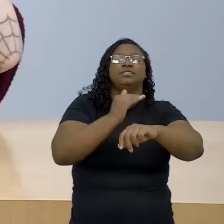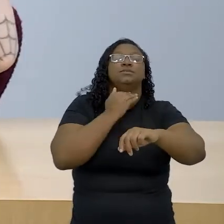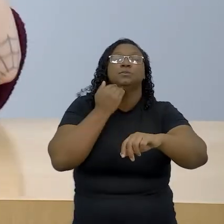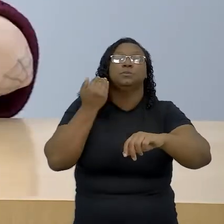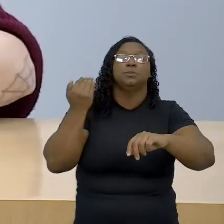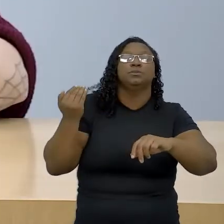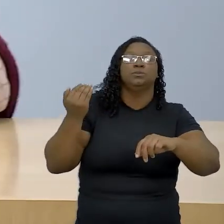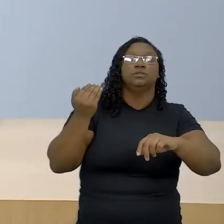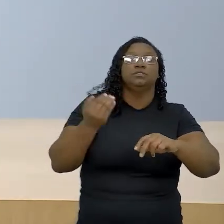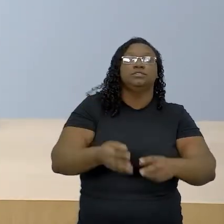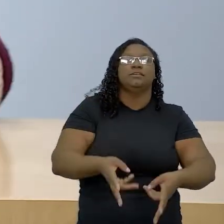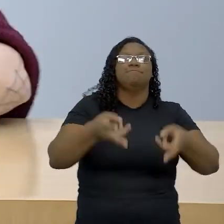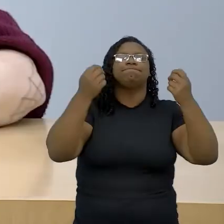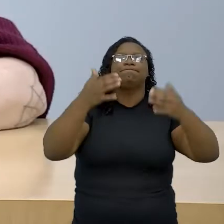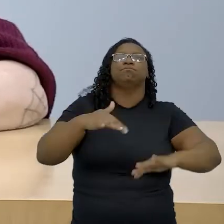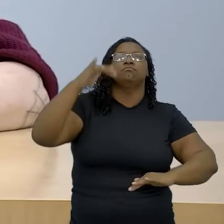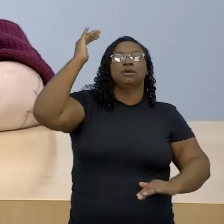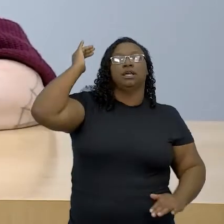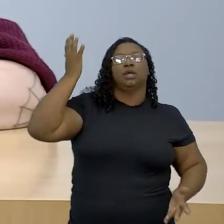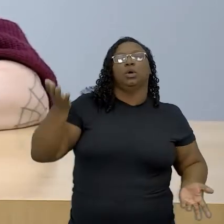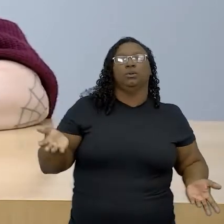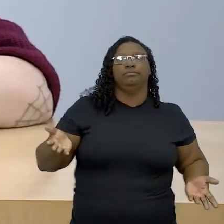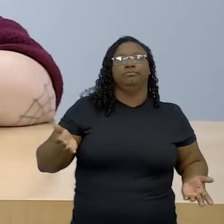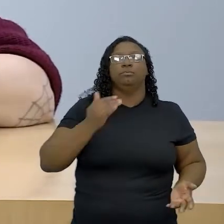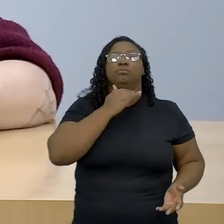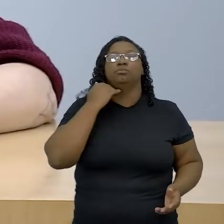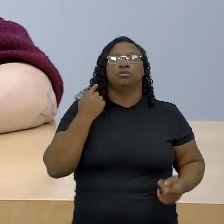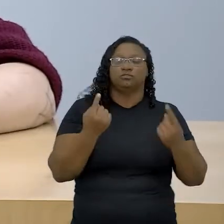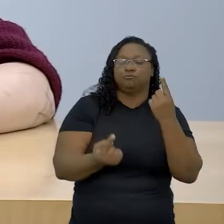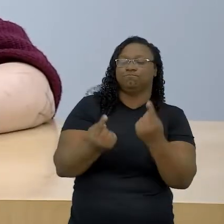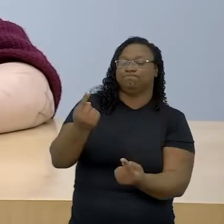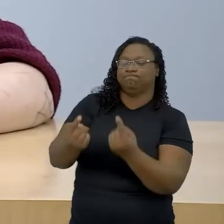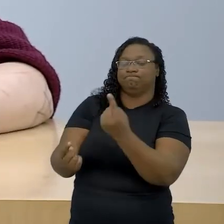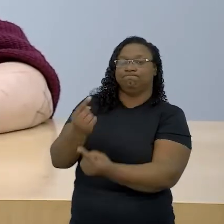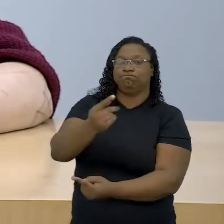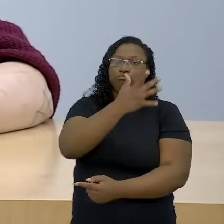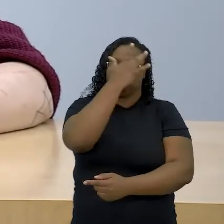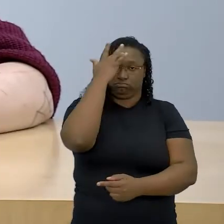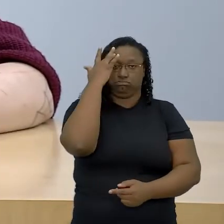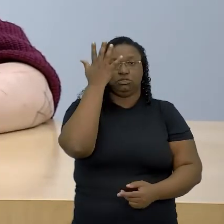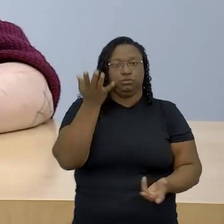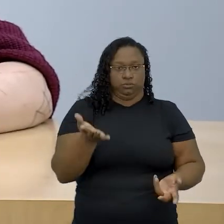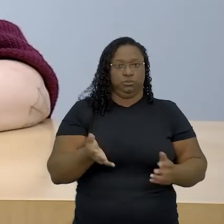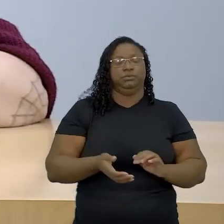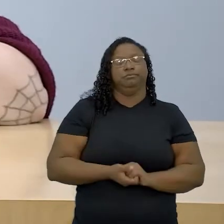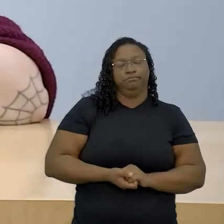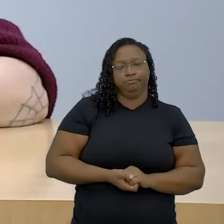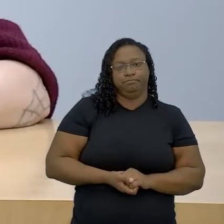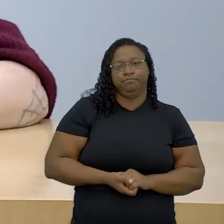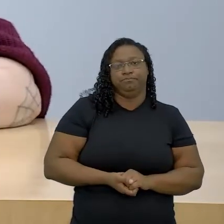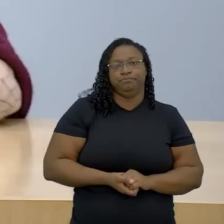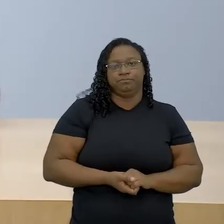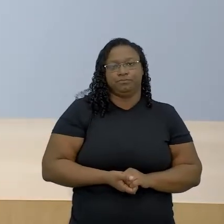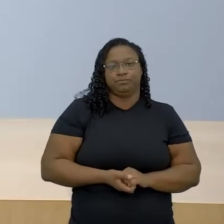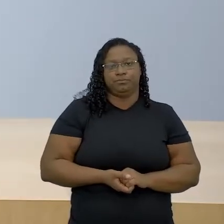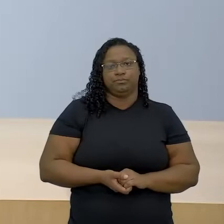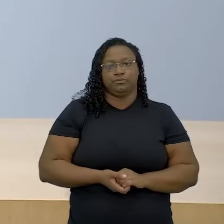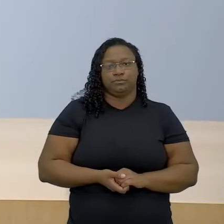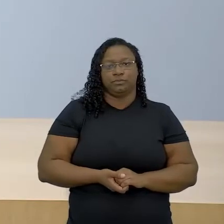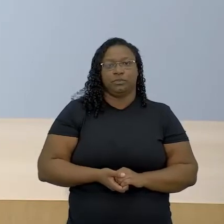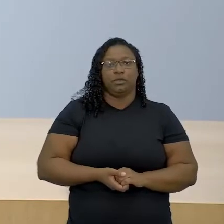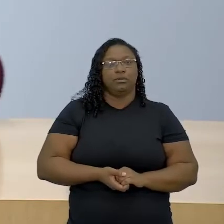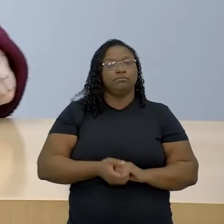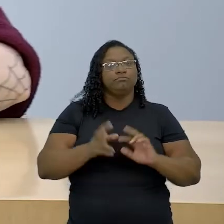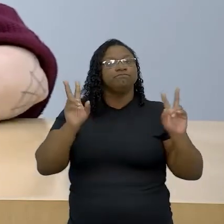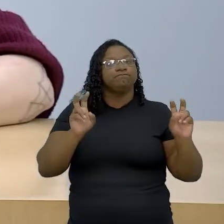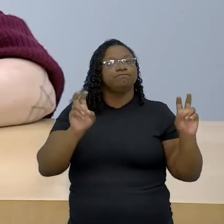ou cujo interesse maior é a morte de determinadas populações e de determinados indivíduos. Por isso, ele cunha o